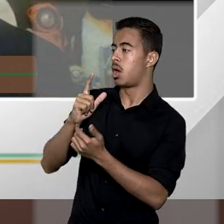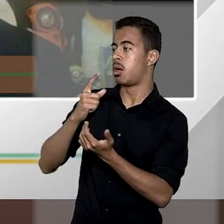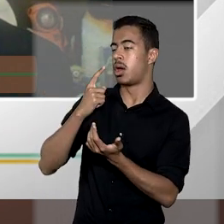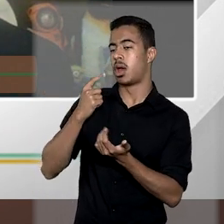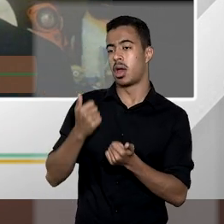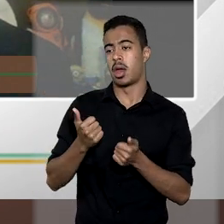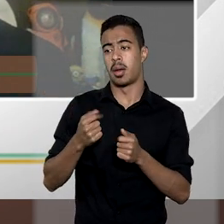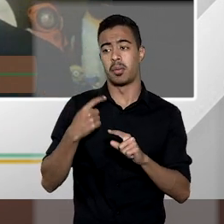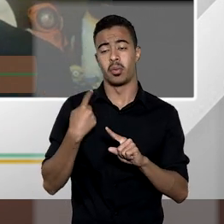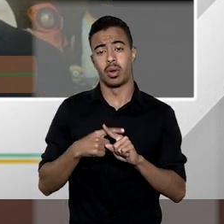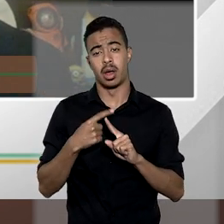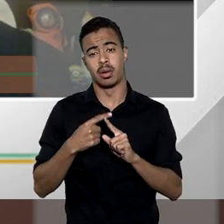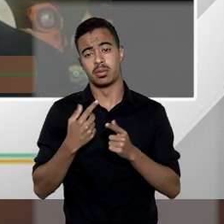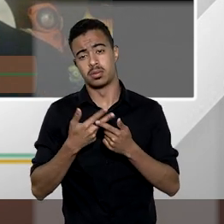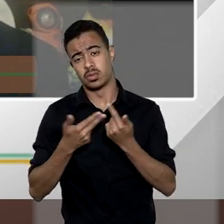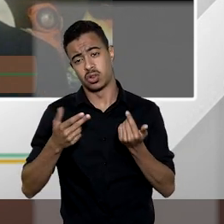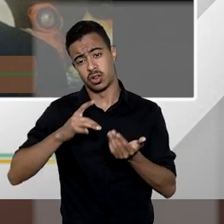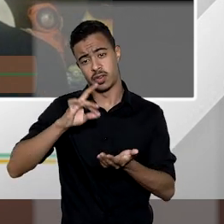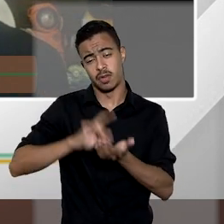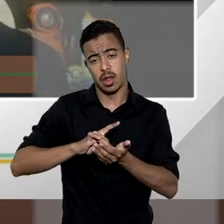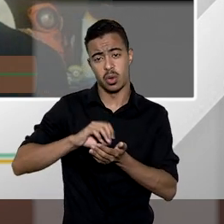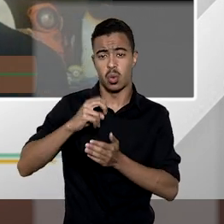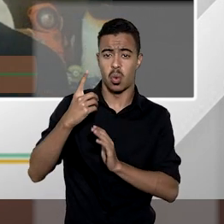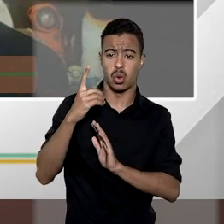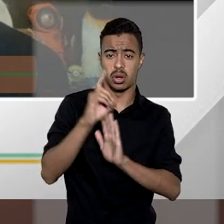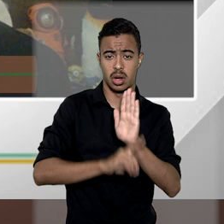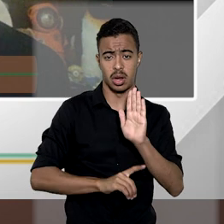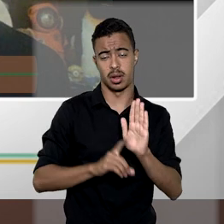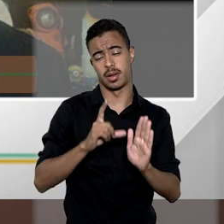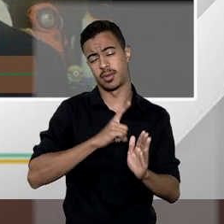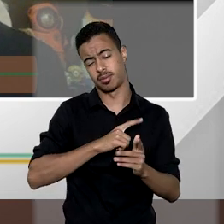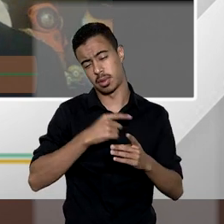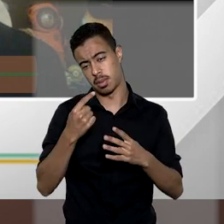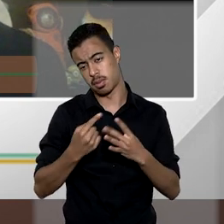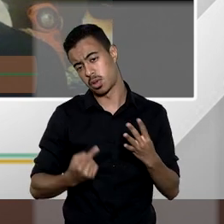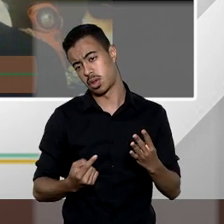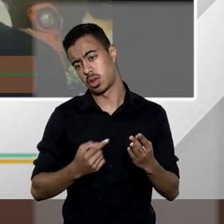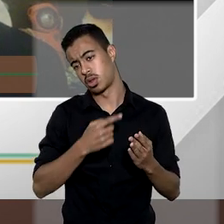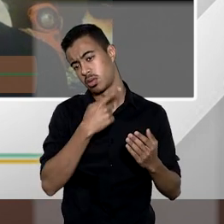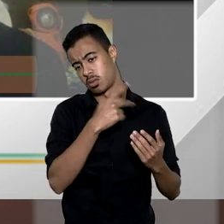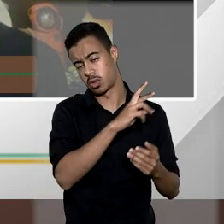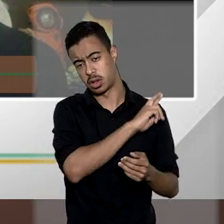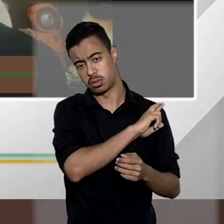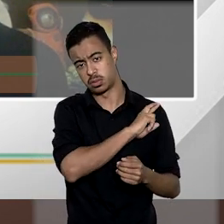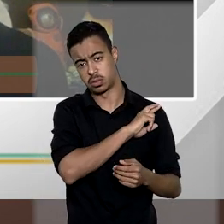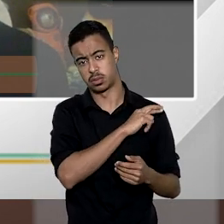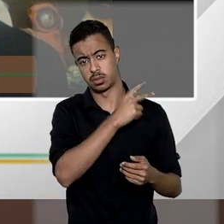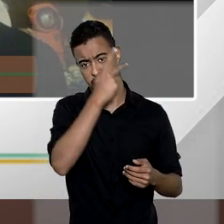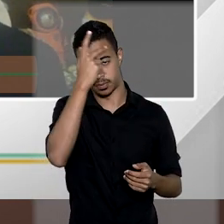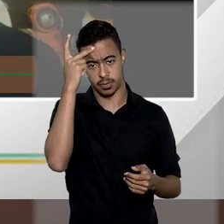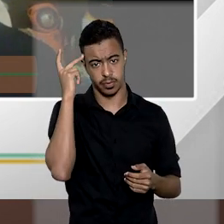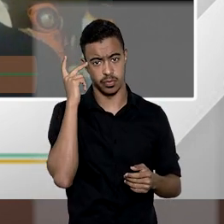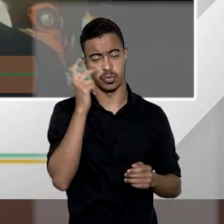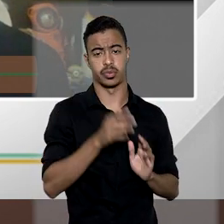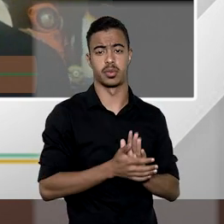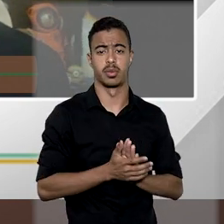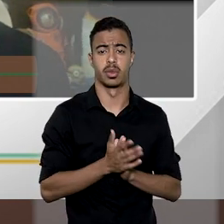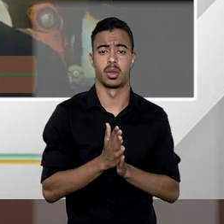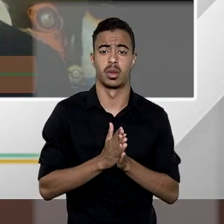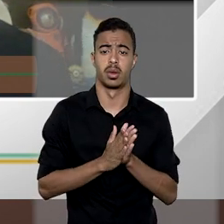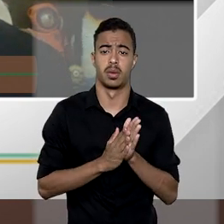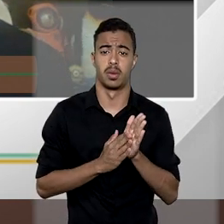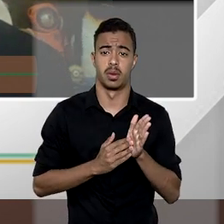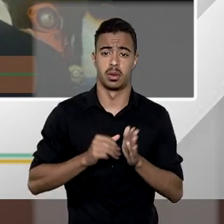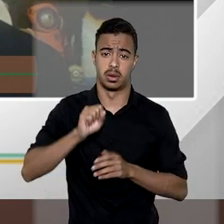vê impedido de fazê-lo por circunstâncias de fato ou de direito que retira a possibilidade do gozo ou a possibilidade do uso